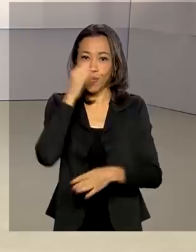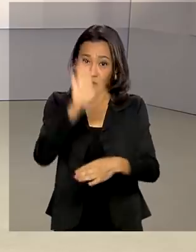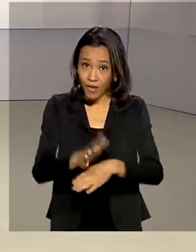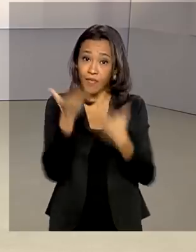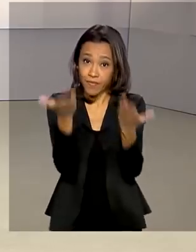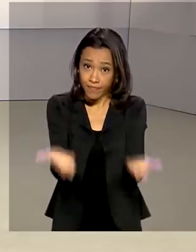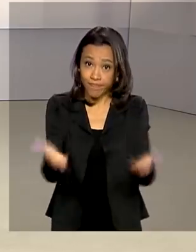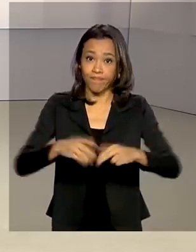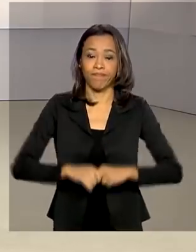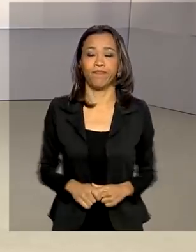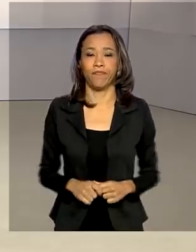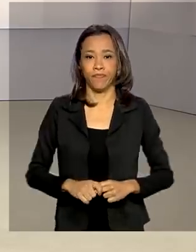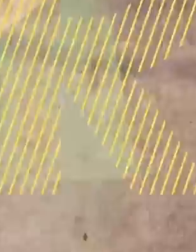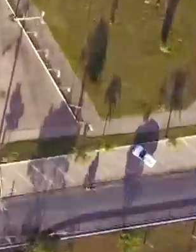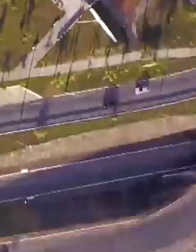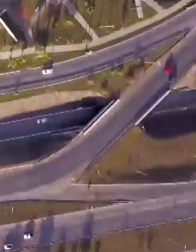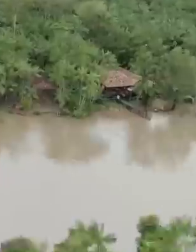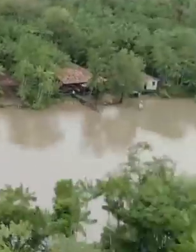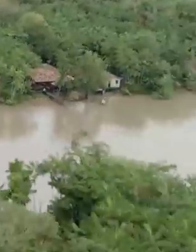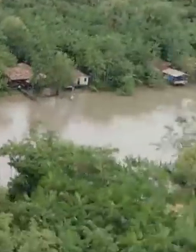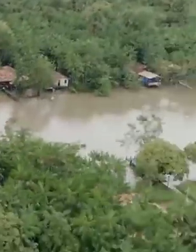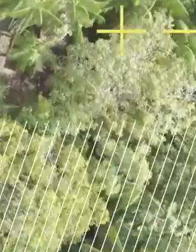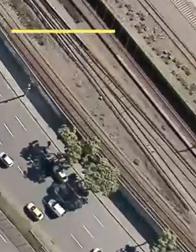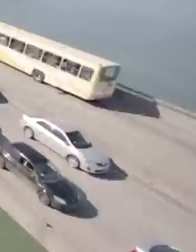tarde para você. A gente